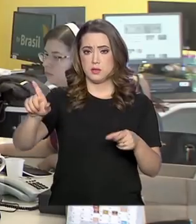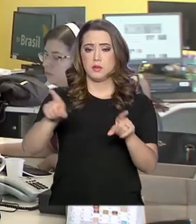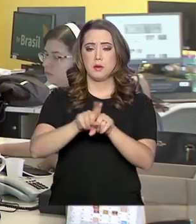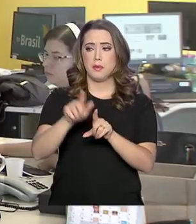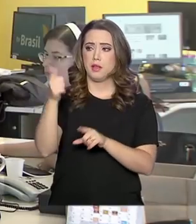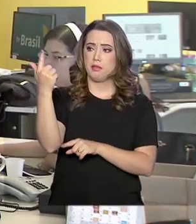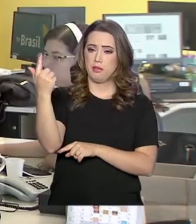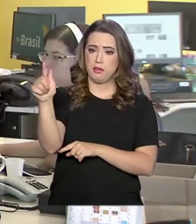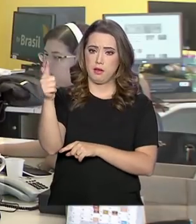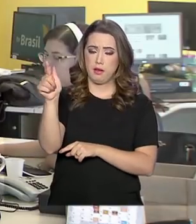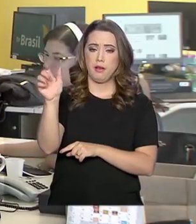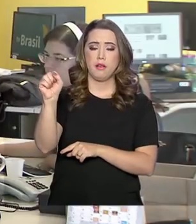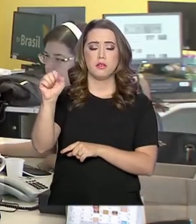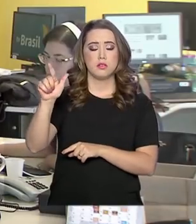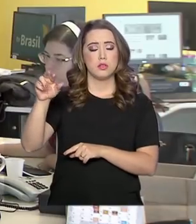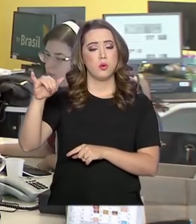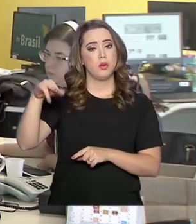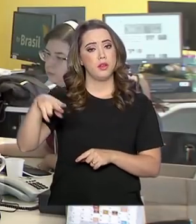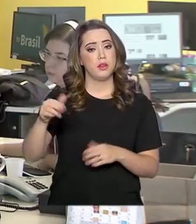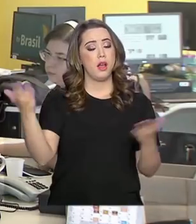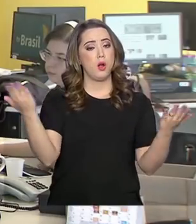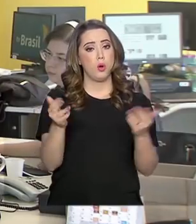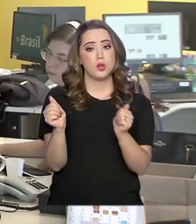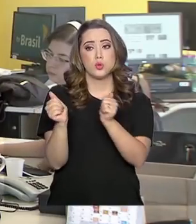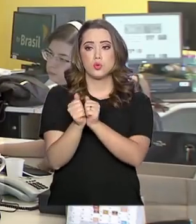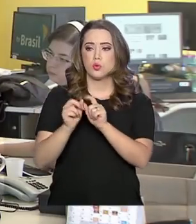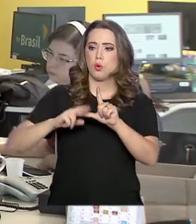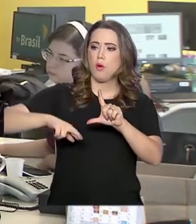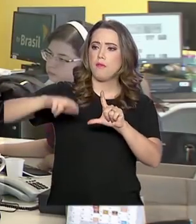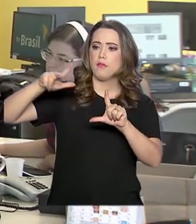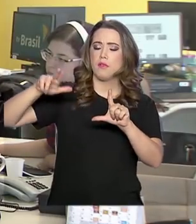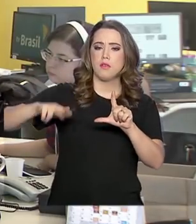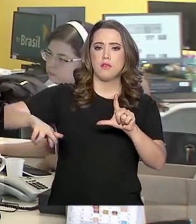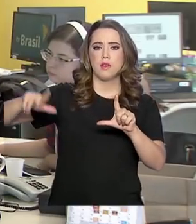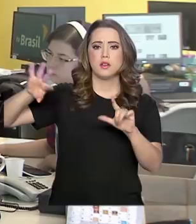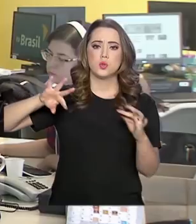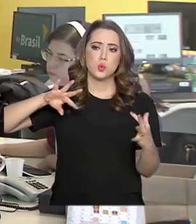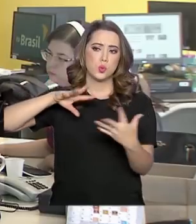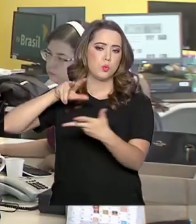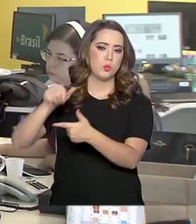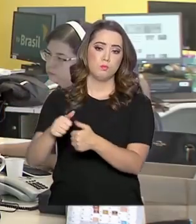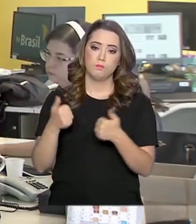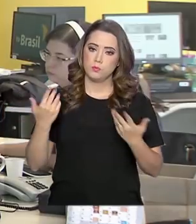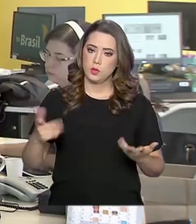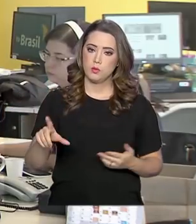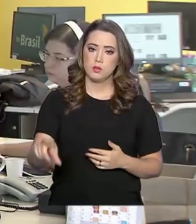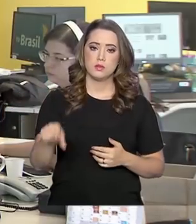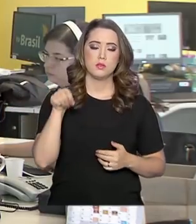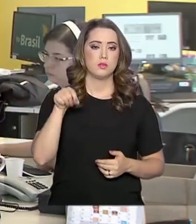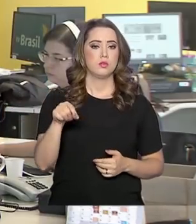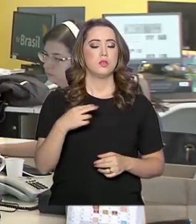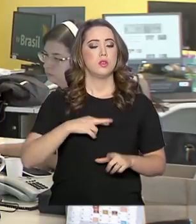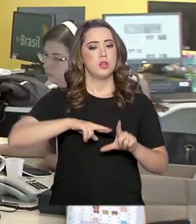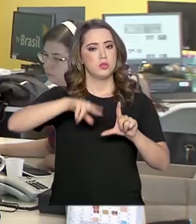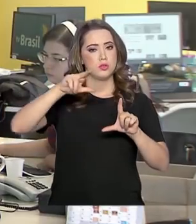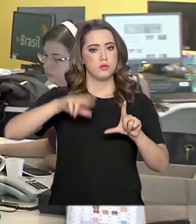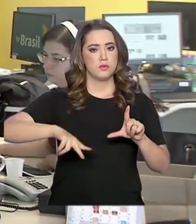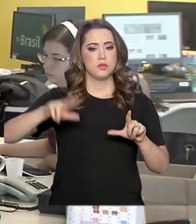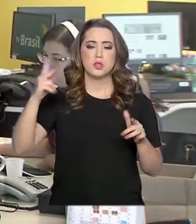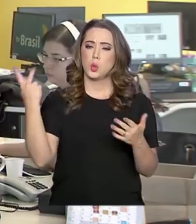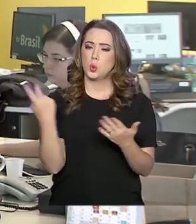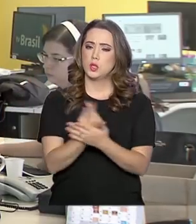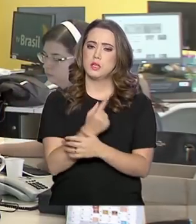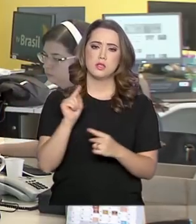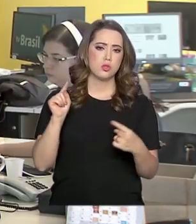O valor dos combustíveis passa agora a acompanhar a variação dos preços internacionais. Com essa decisão, as alterações vão ser